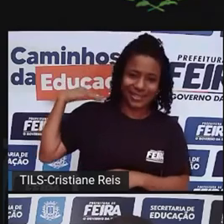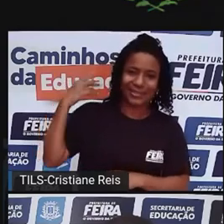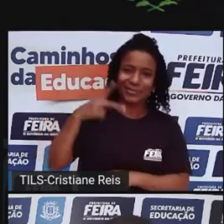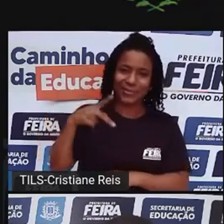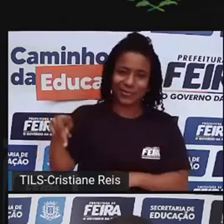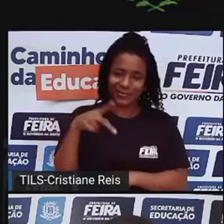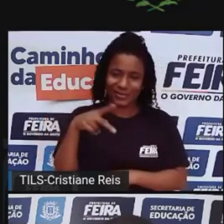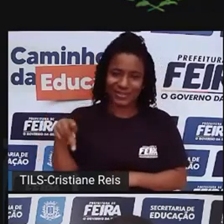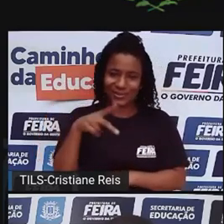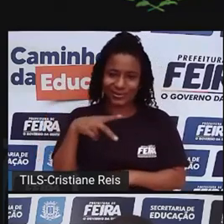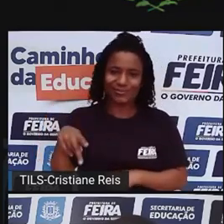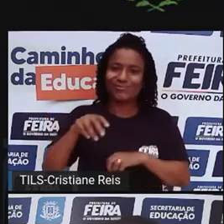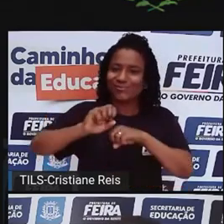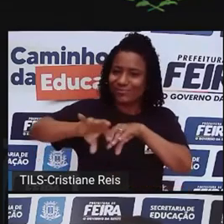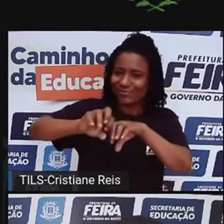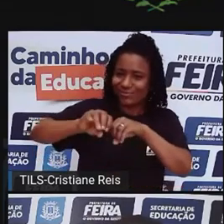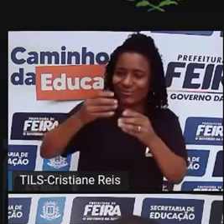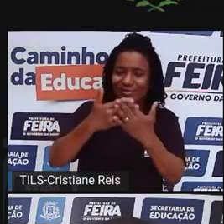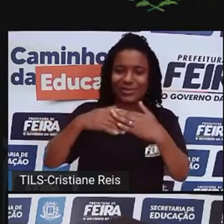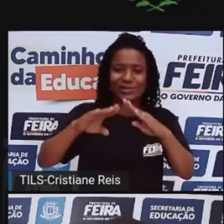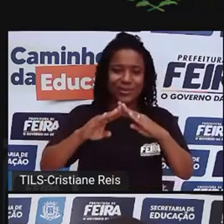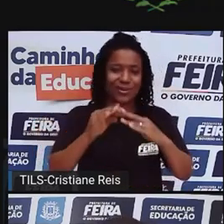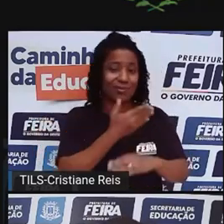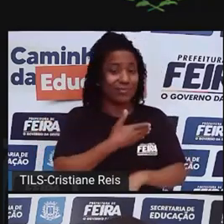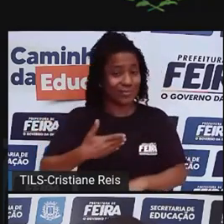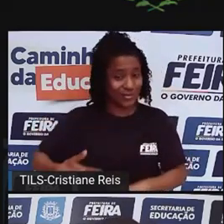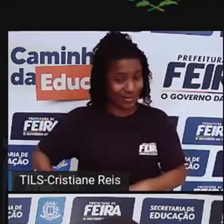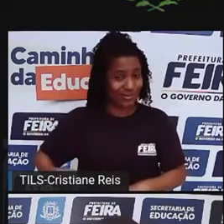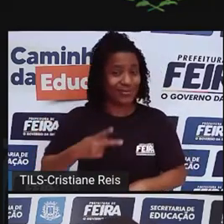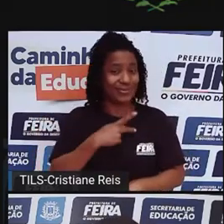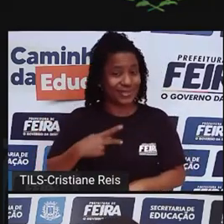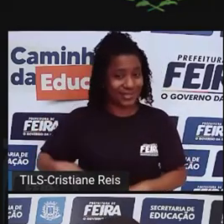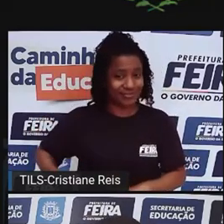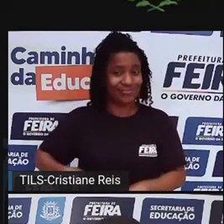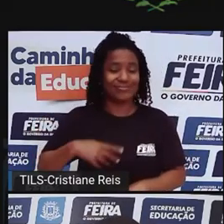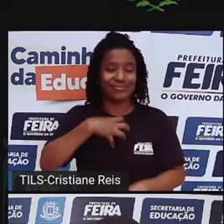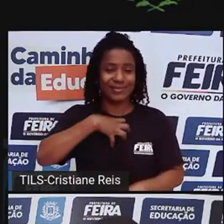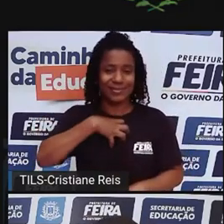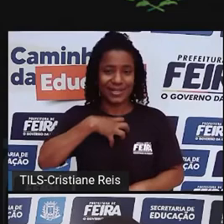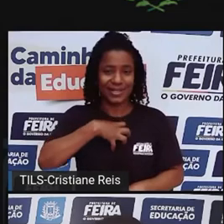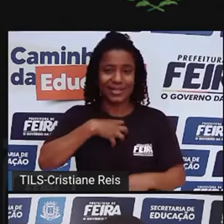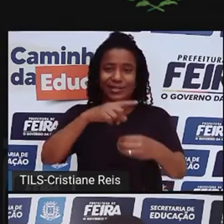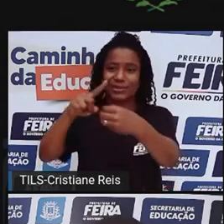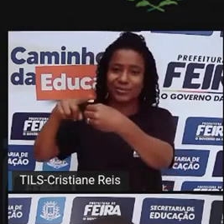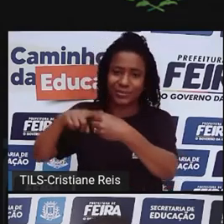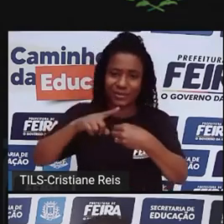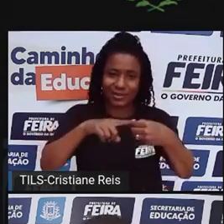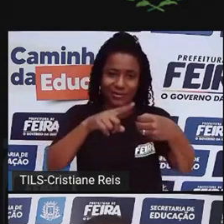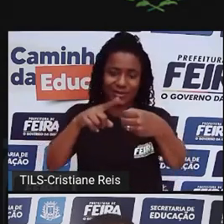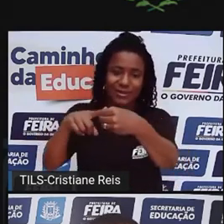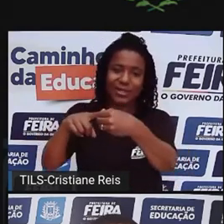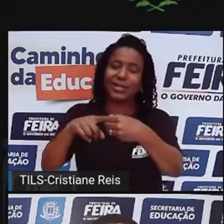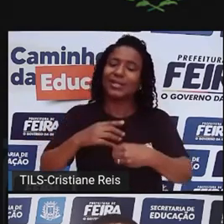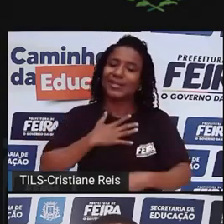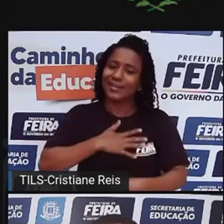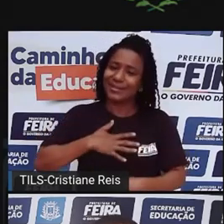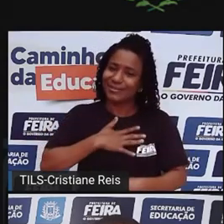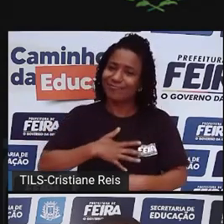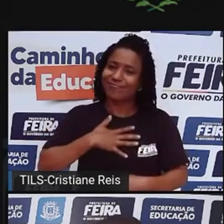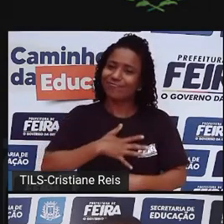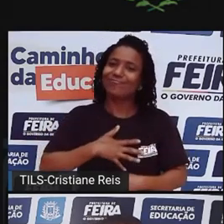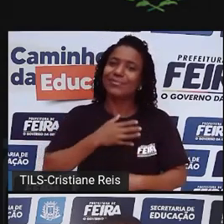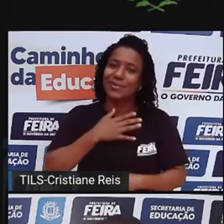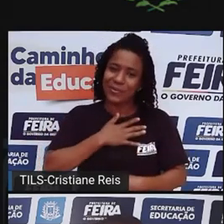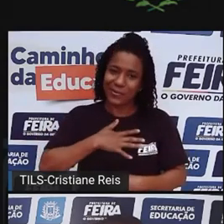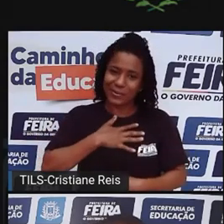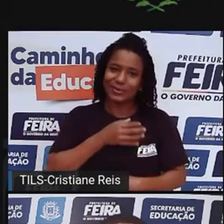Bahia, e de alguns municípios também. Então, isso para mim é um motivo de orgulho, porque eu acho que todo professor universitário precisa